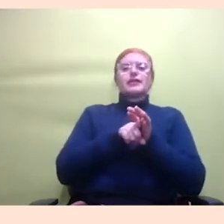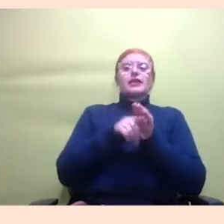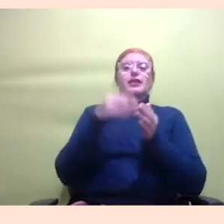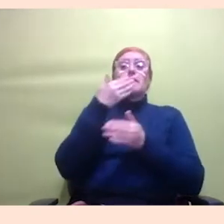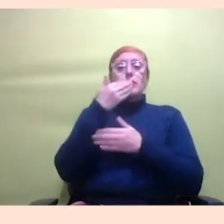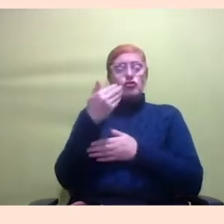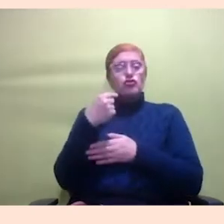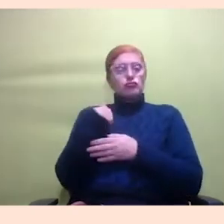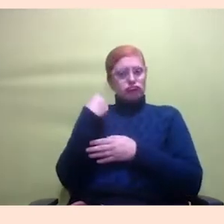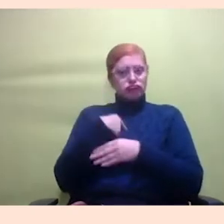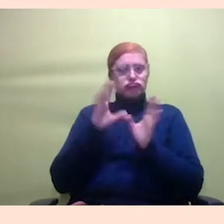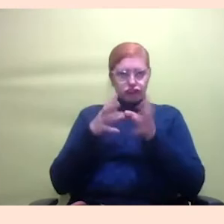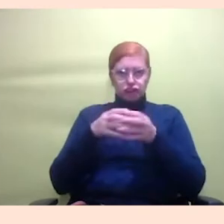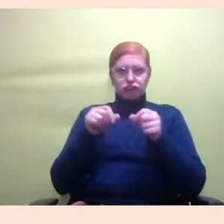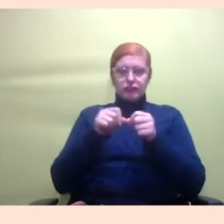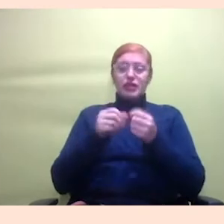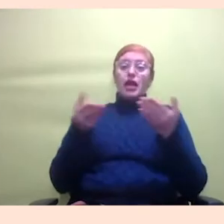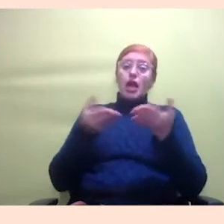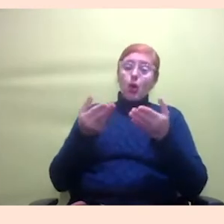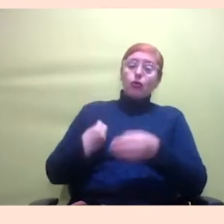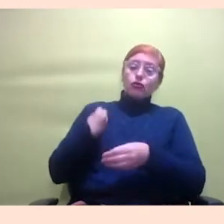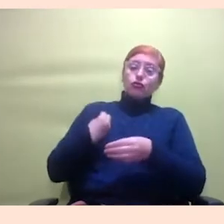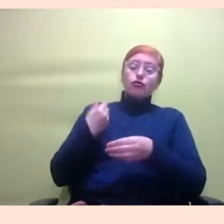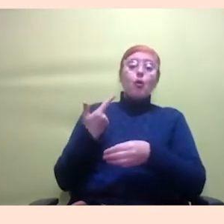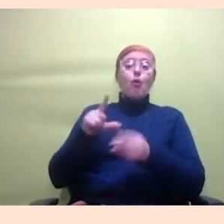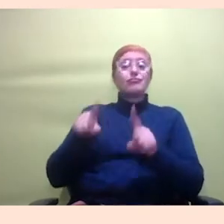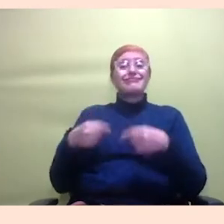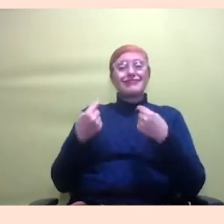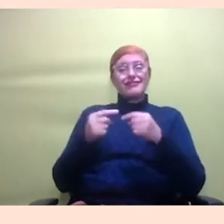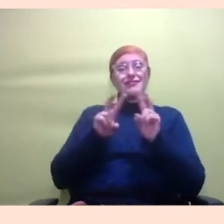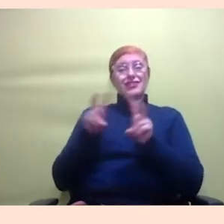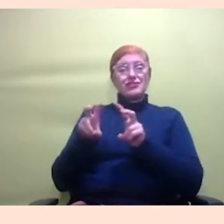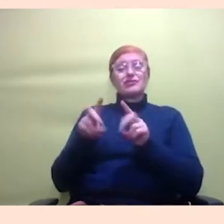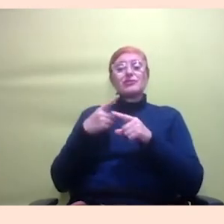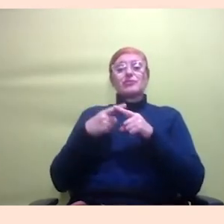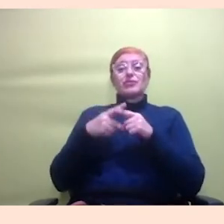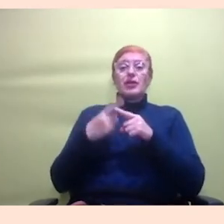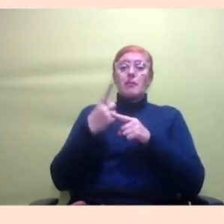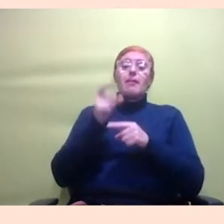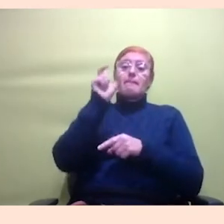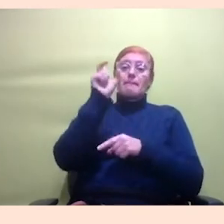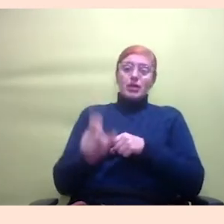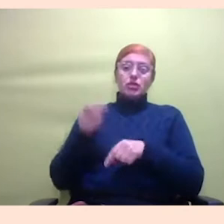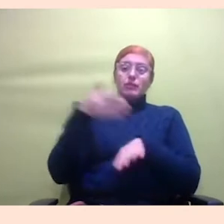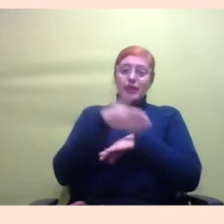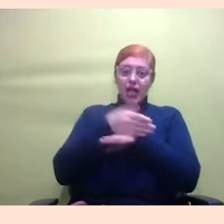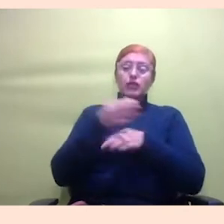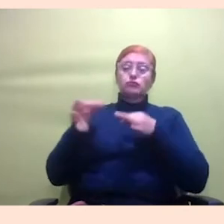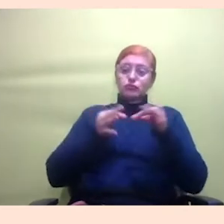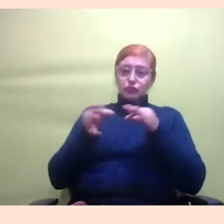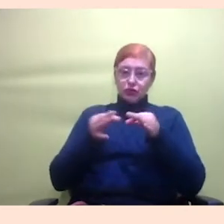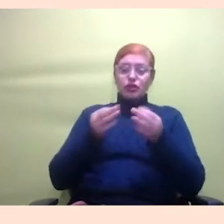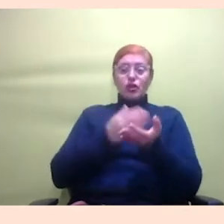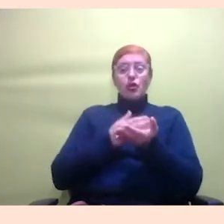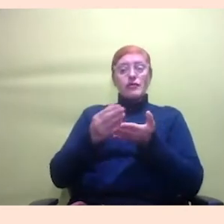agora a gente está vivendo um outro desafio sobre isso que é uma das pessoas que fazem parte do projeto ela está começando a ter